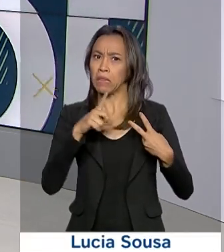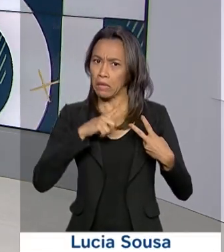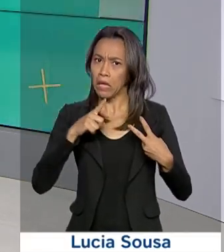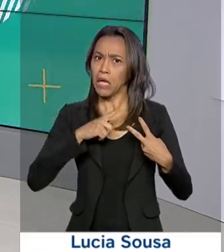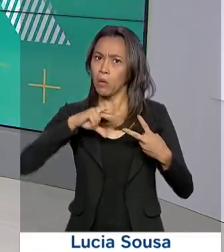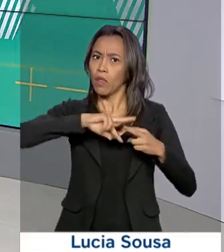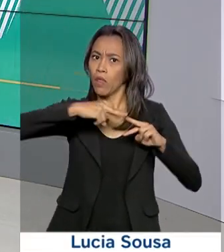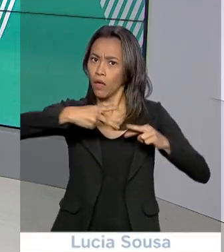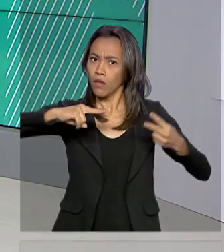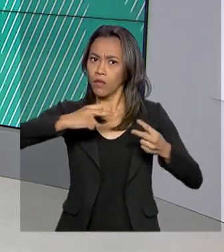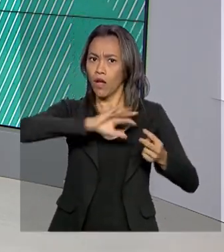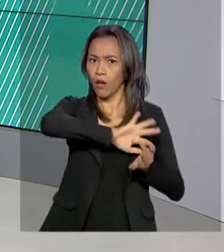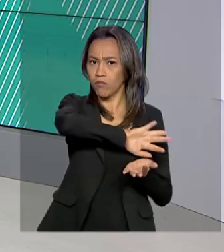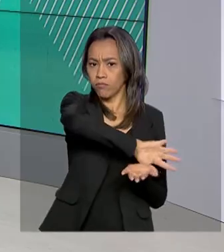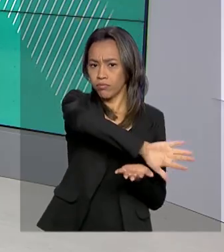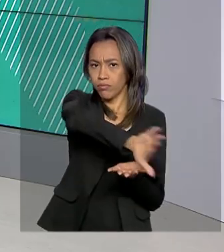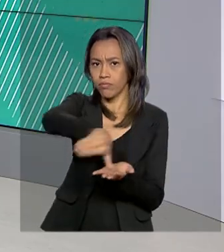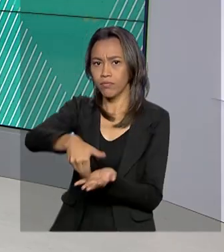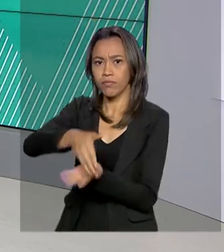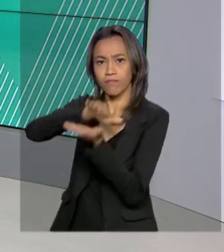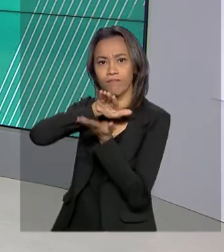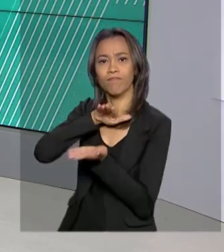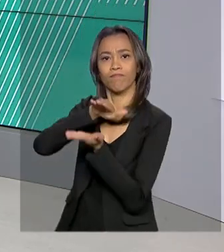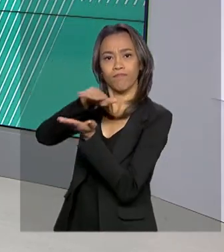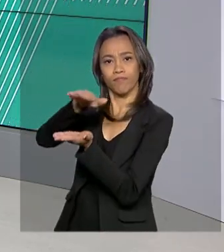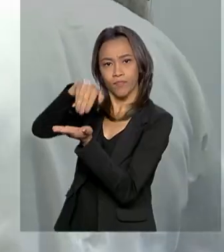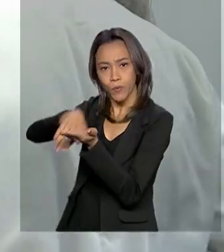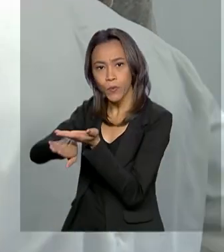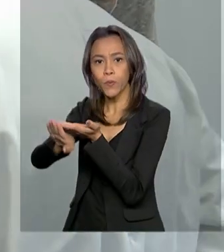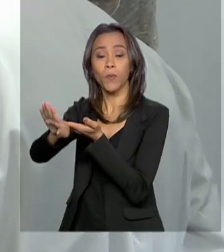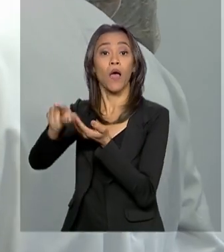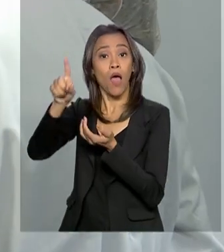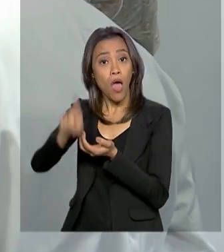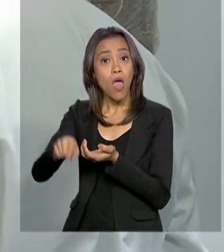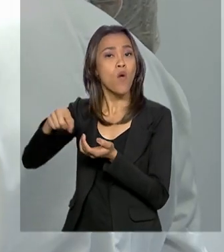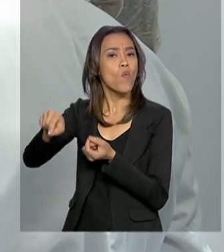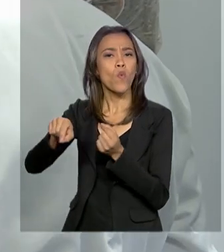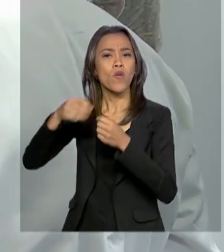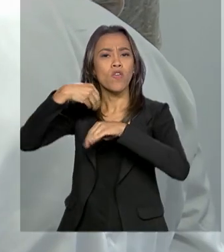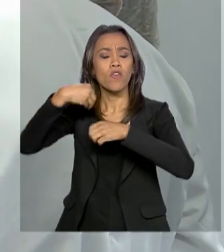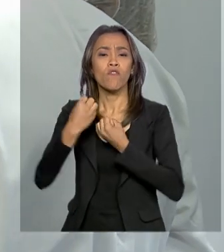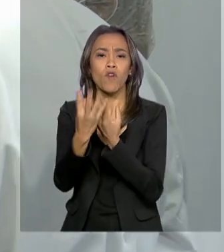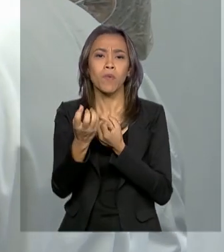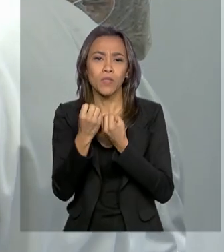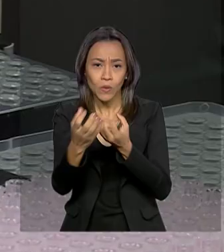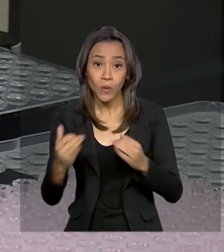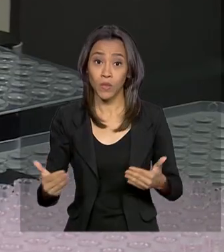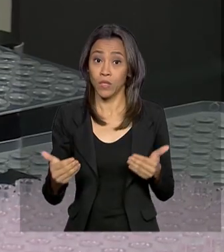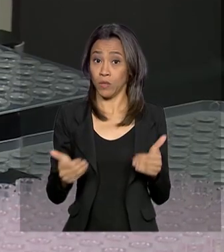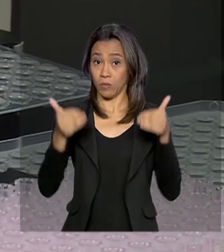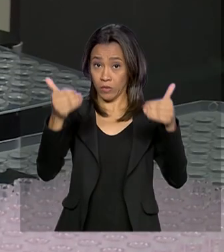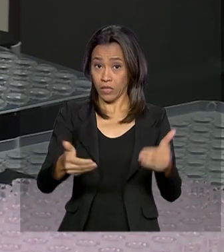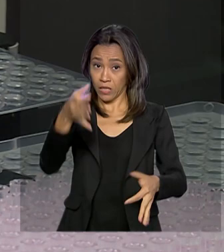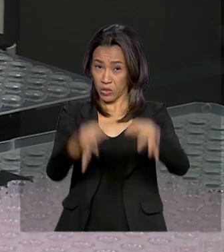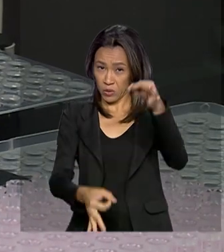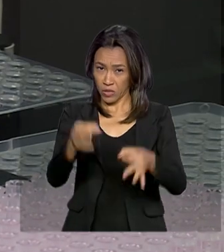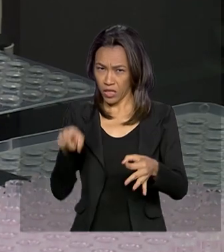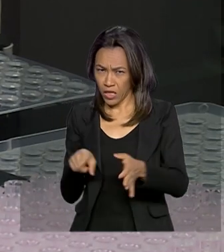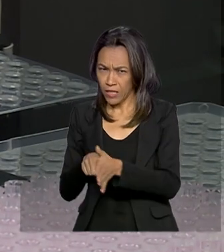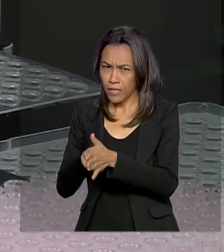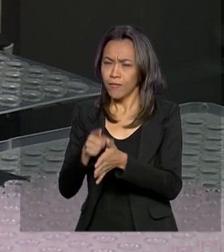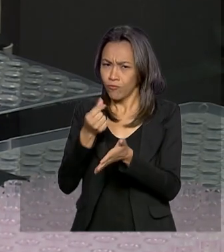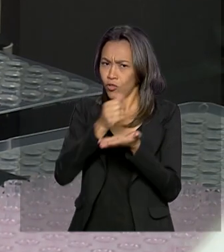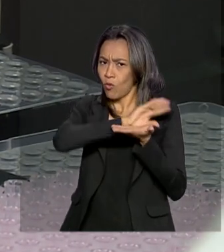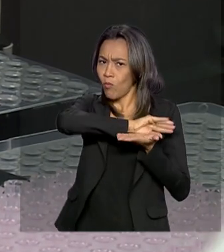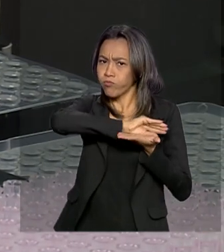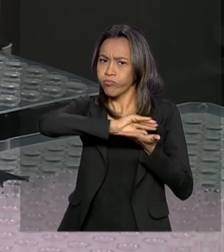arquivado no Banco Nacional de Perfis Genéticos. Os números são do Ministério da Justiça e Segurança Pública, que investiu 35 milhões